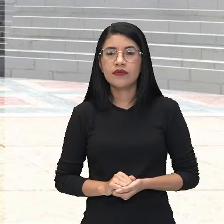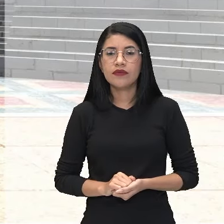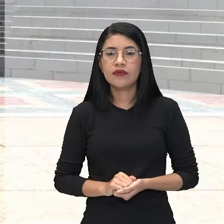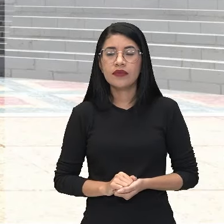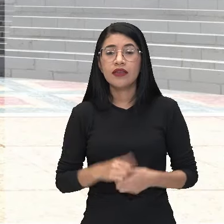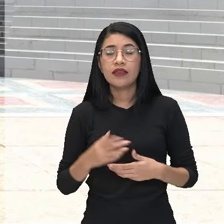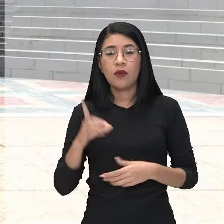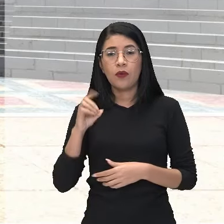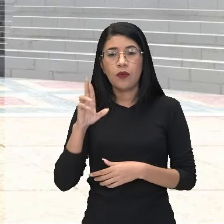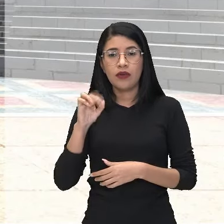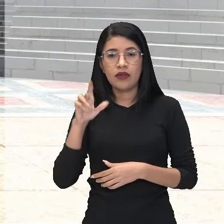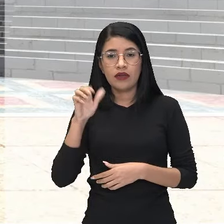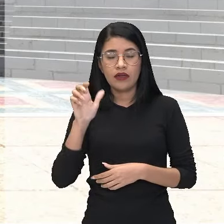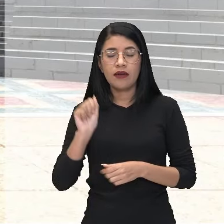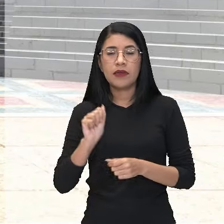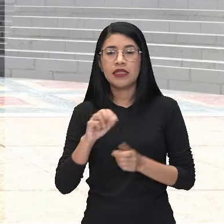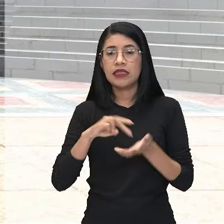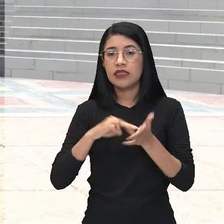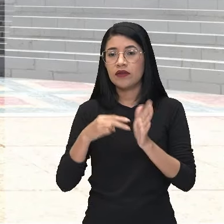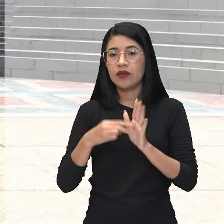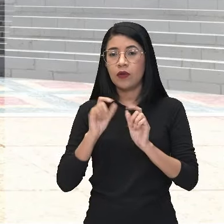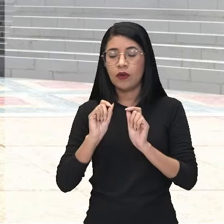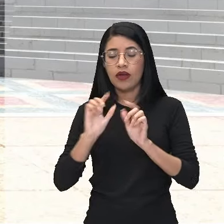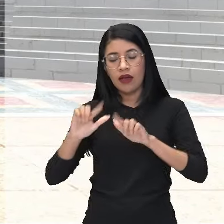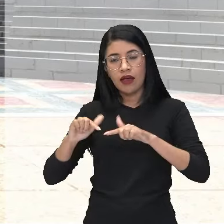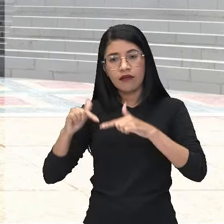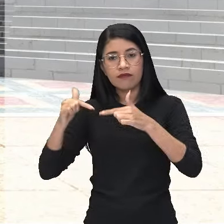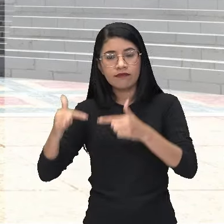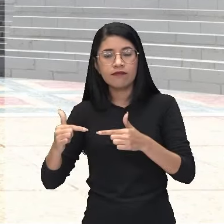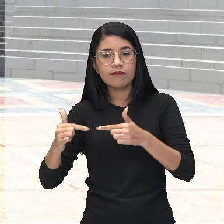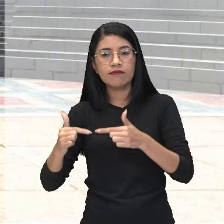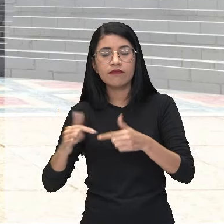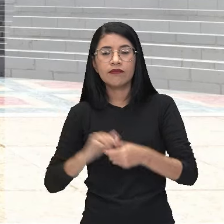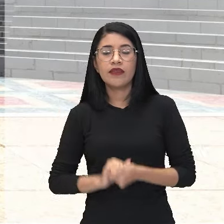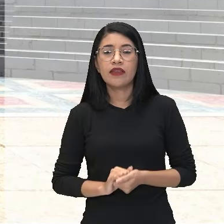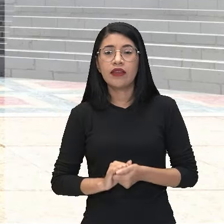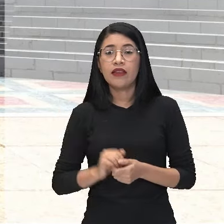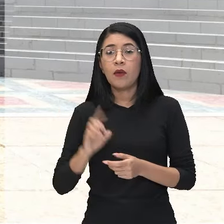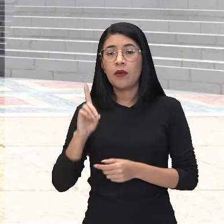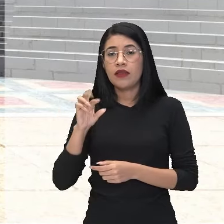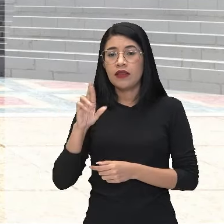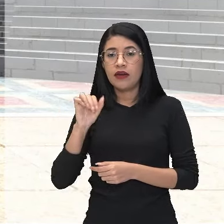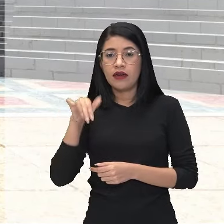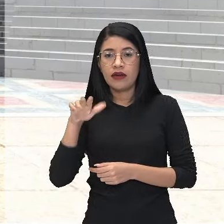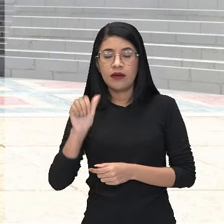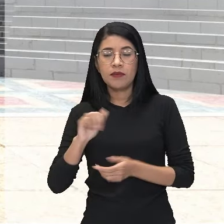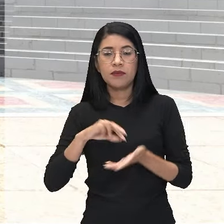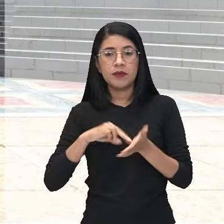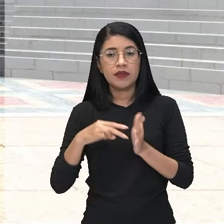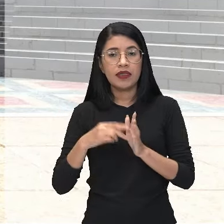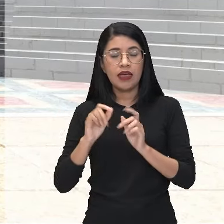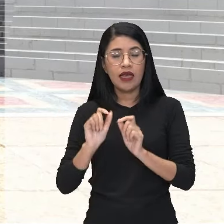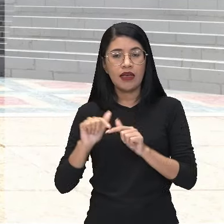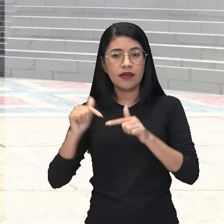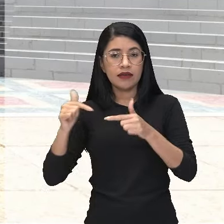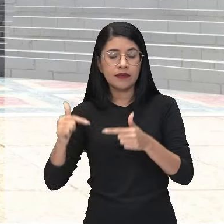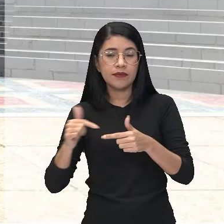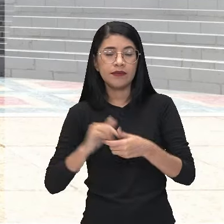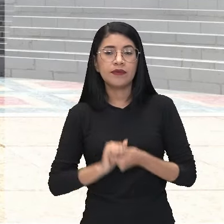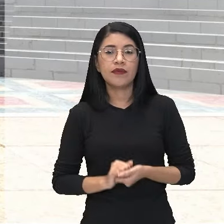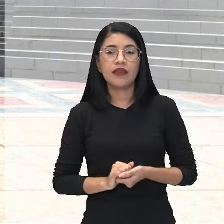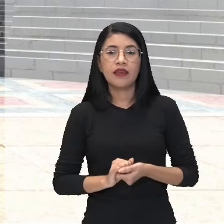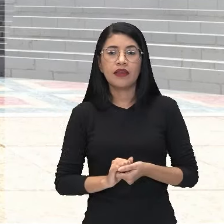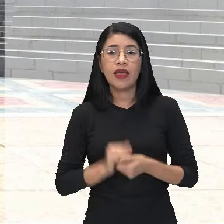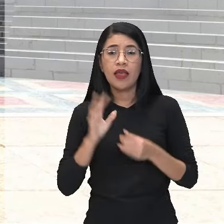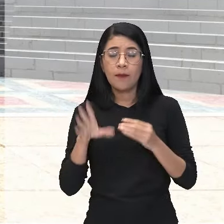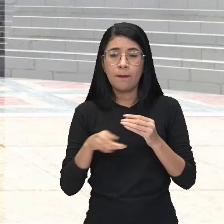drama vem do grego, que significa ação, tá? Então, drama significa ação aí no grego. Compõe o